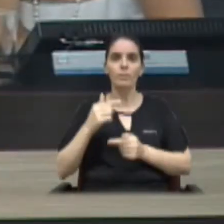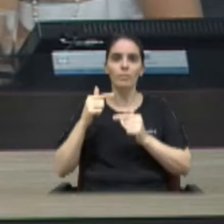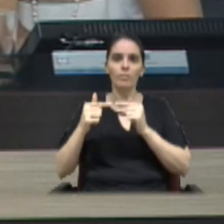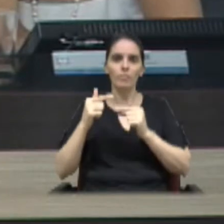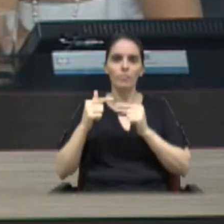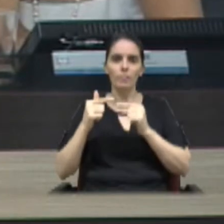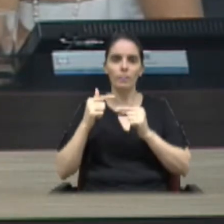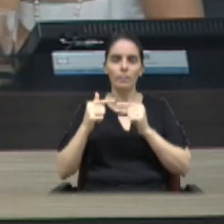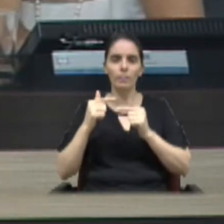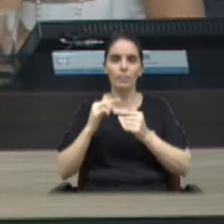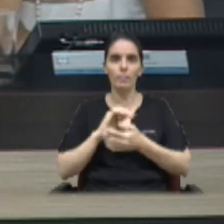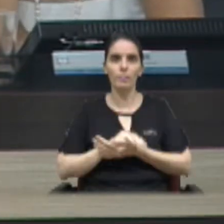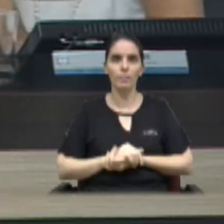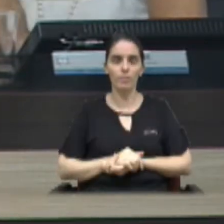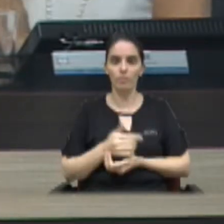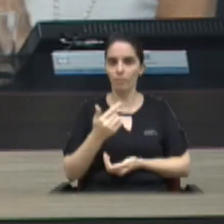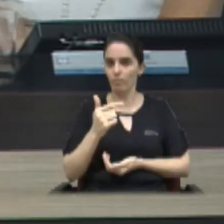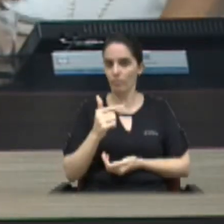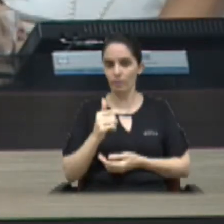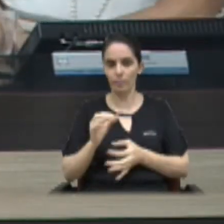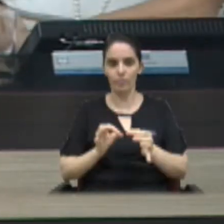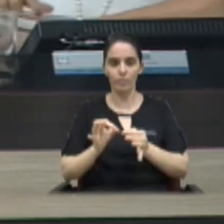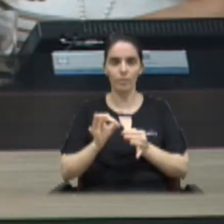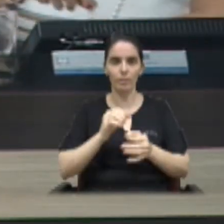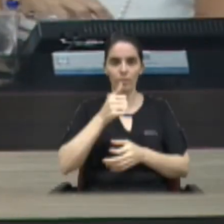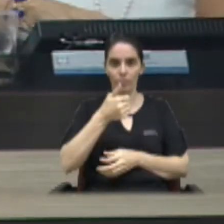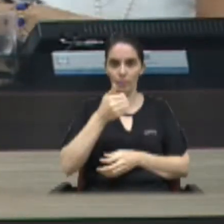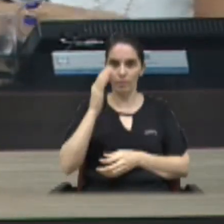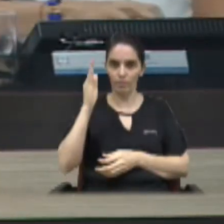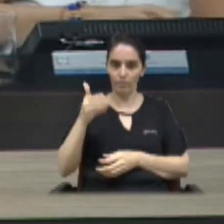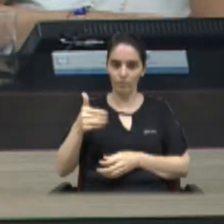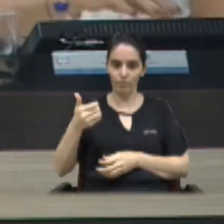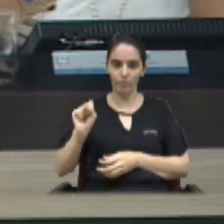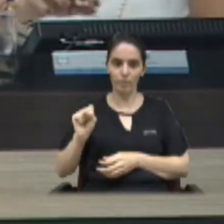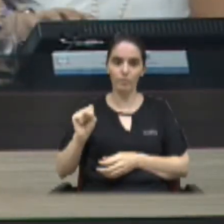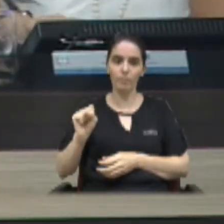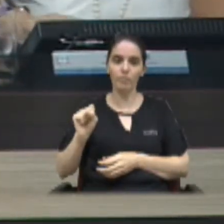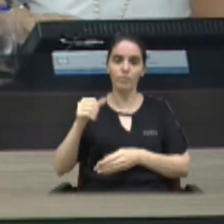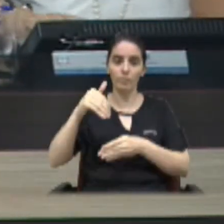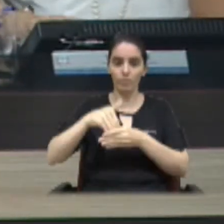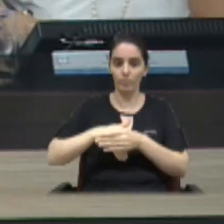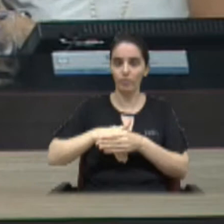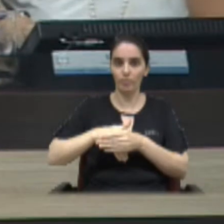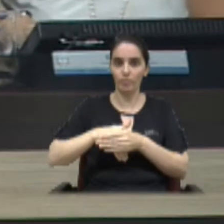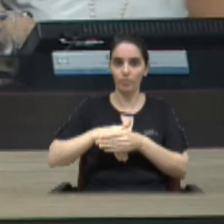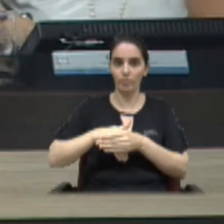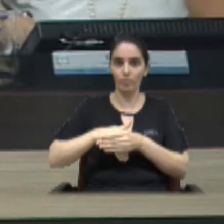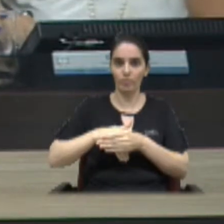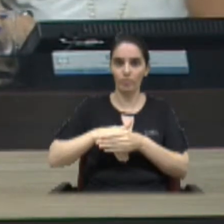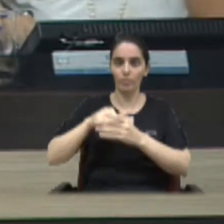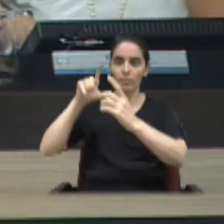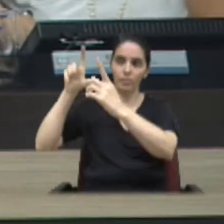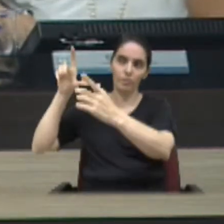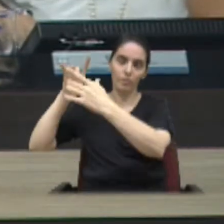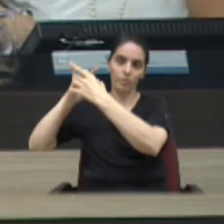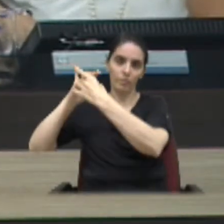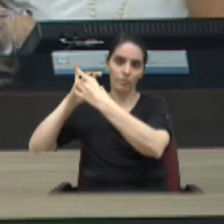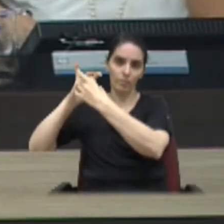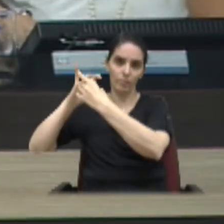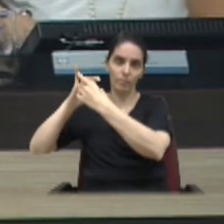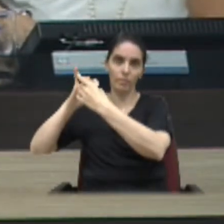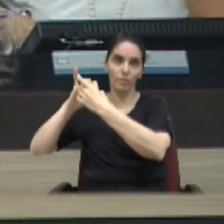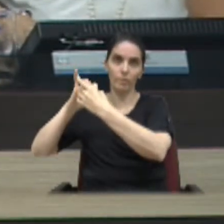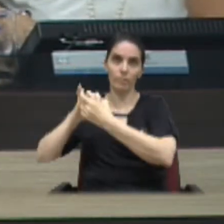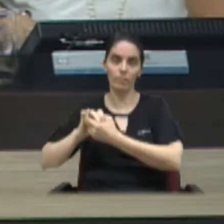discussão não havendo projeto 1 barra 2018 ele vai a votação e o painel de votação ele